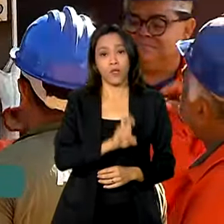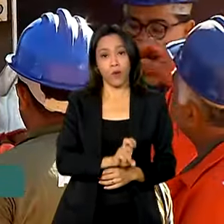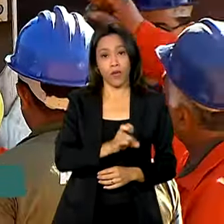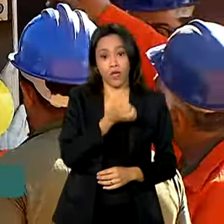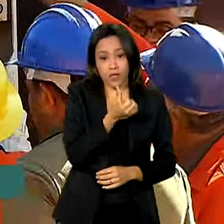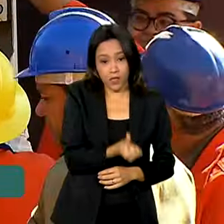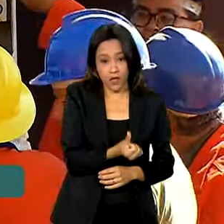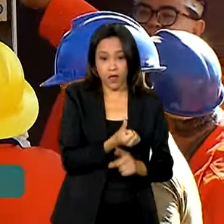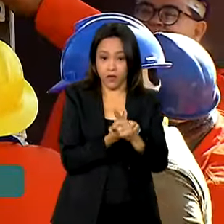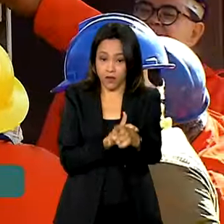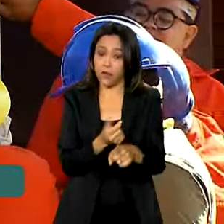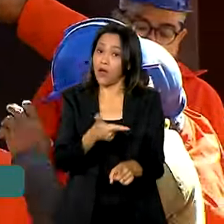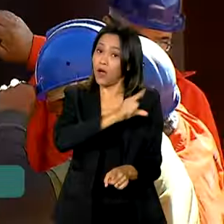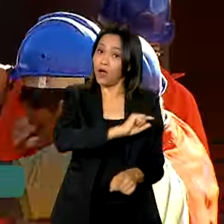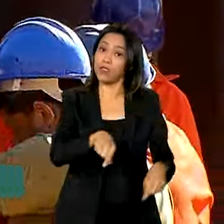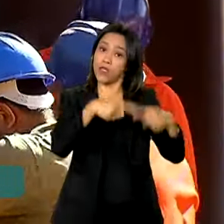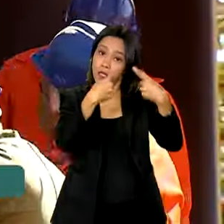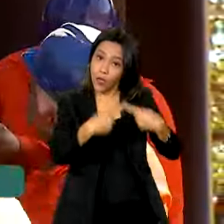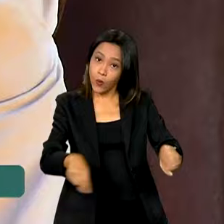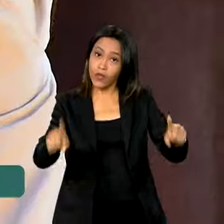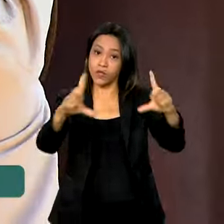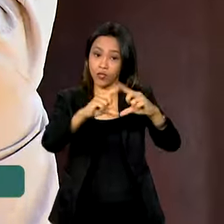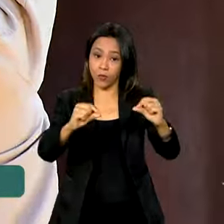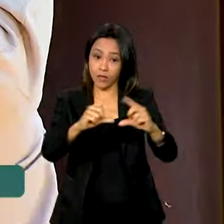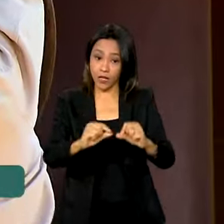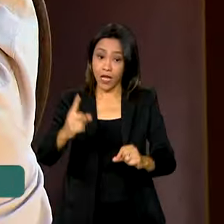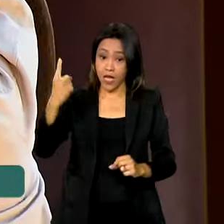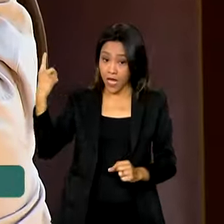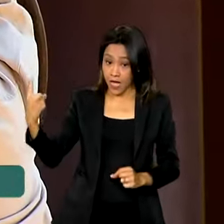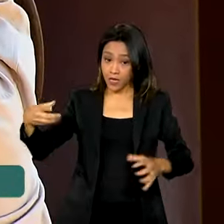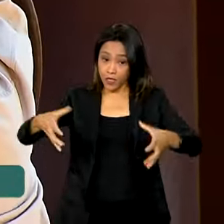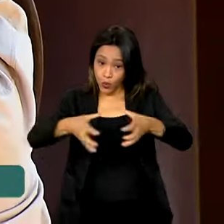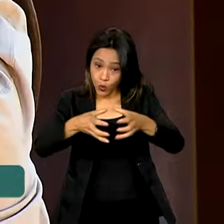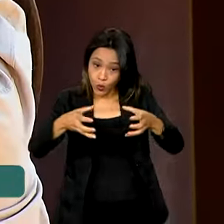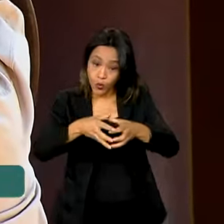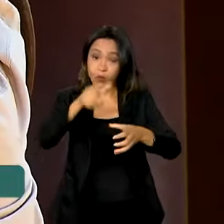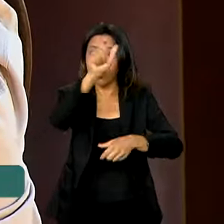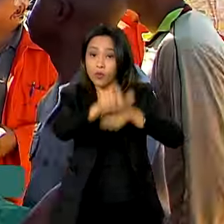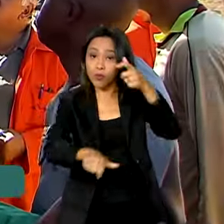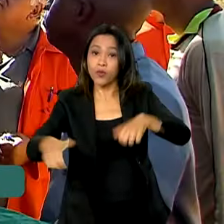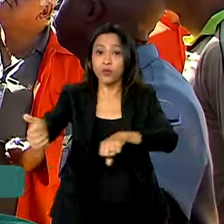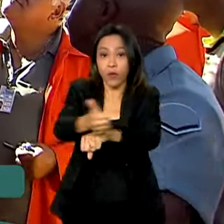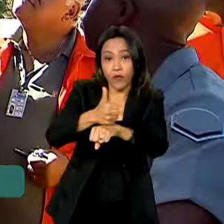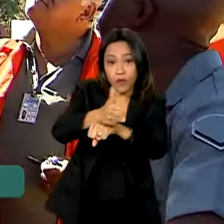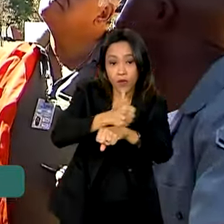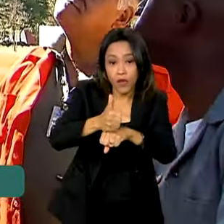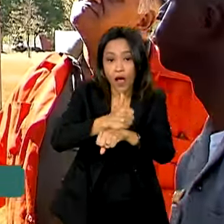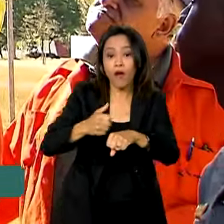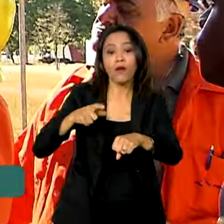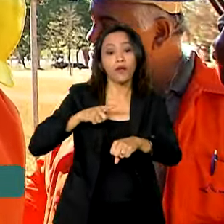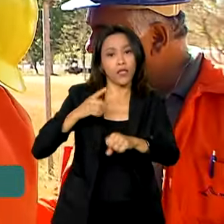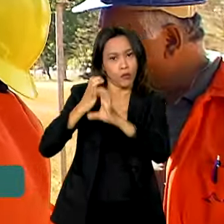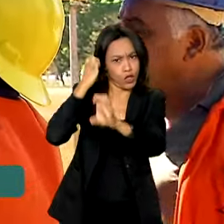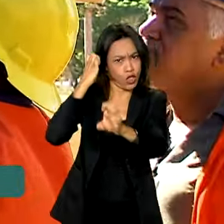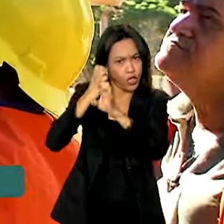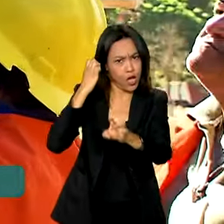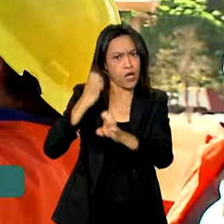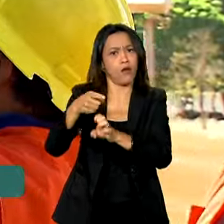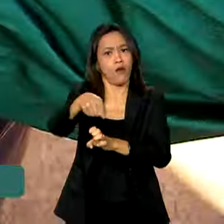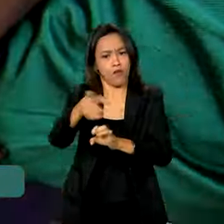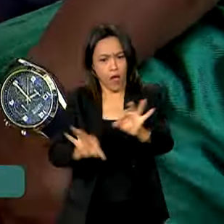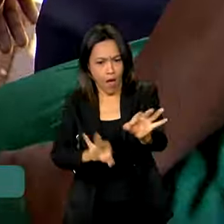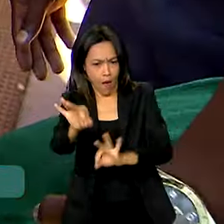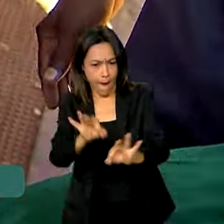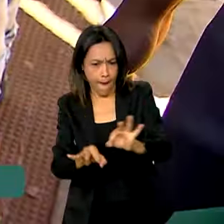antes mesmo da inauguração de Brasília. A equipe, que conta com um engenheiro, é responsável por operar todo o maquinário,